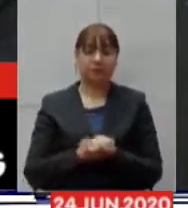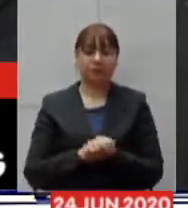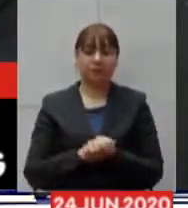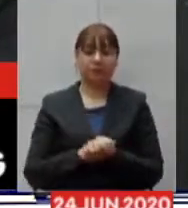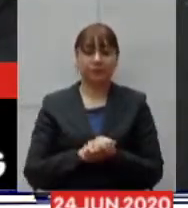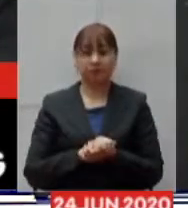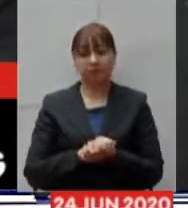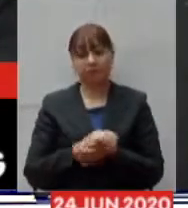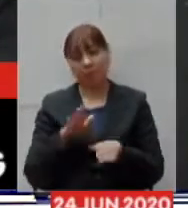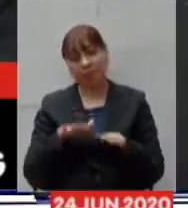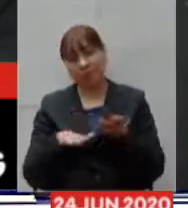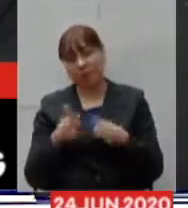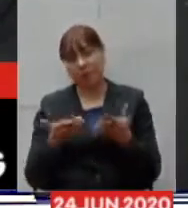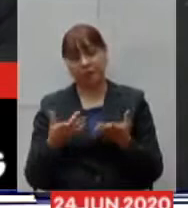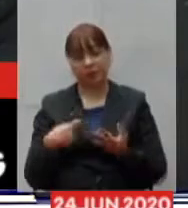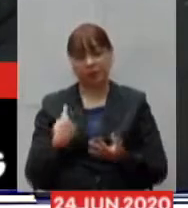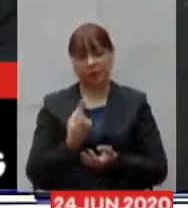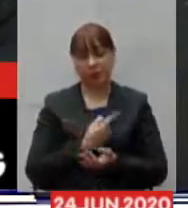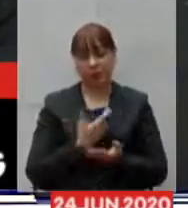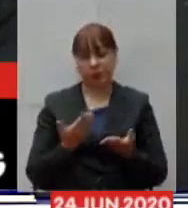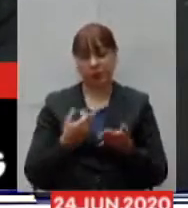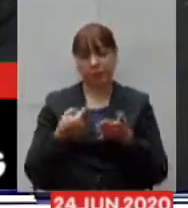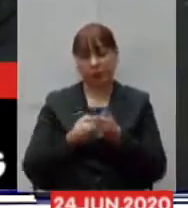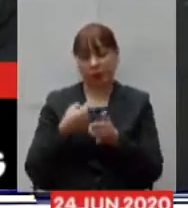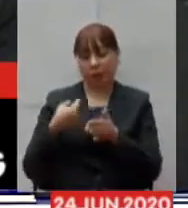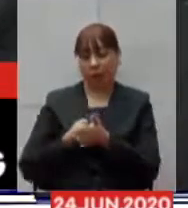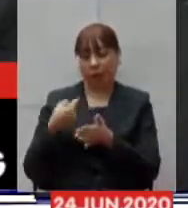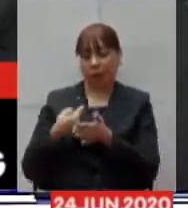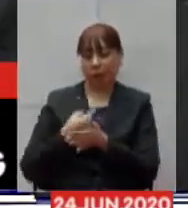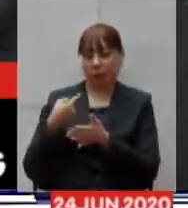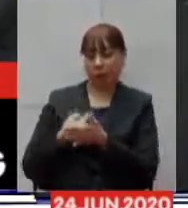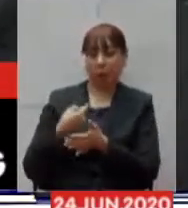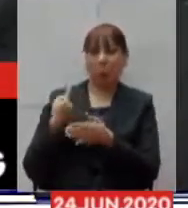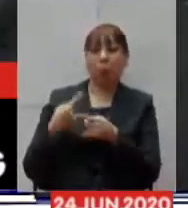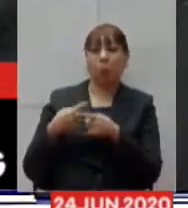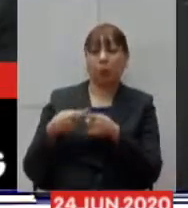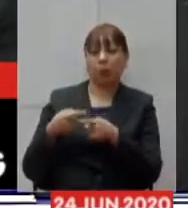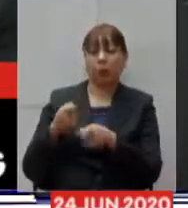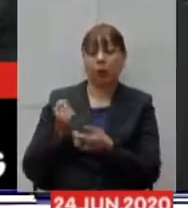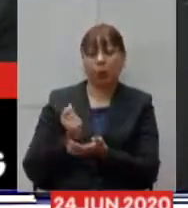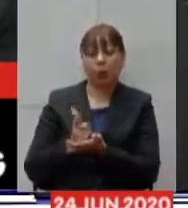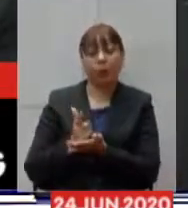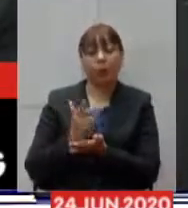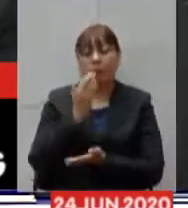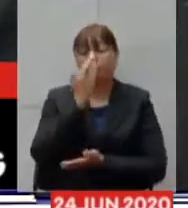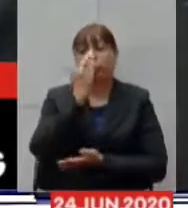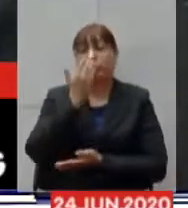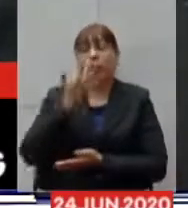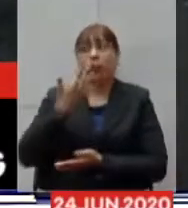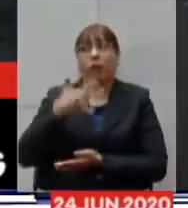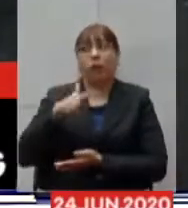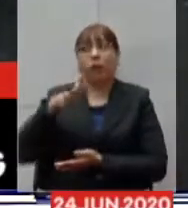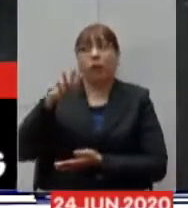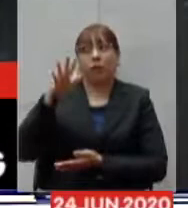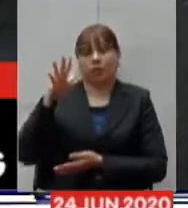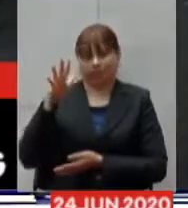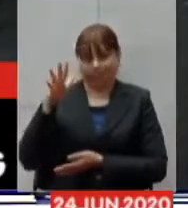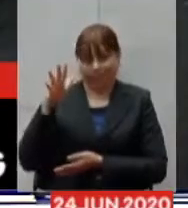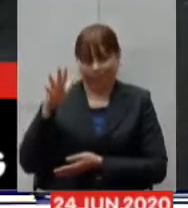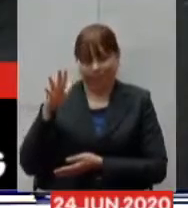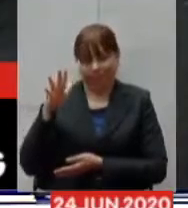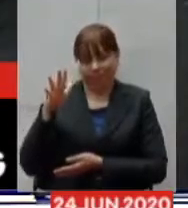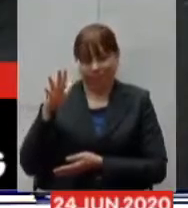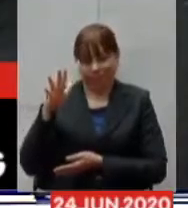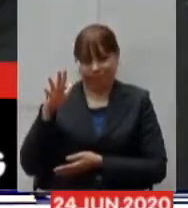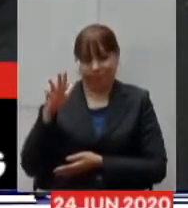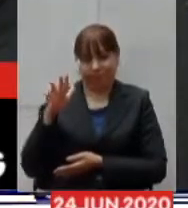provavelmente hoje estaríamos sendo questionados por termos comprado respiradores bem caros e acabamos efetivamente comprando